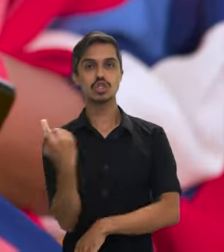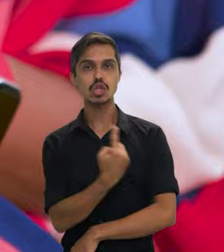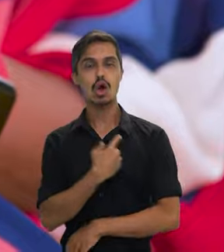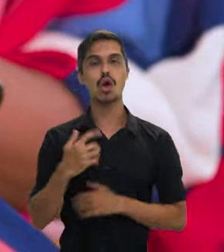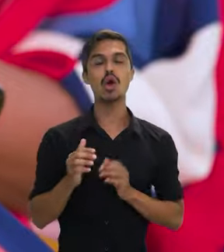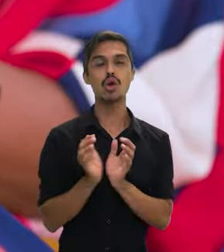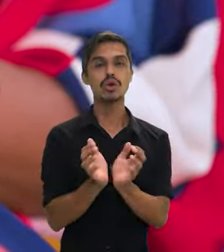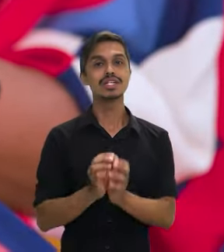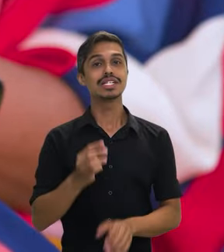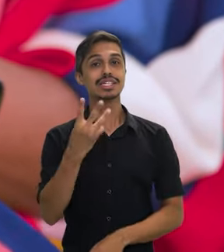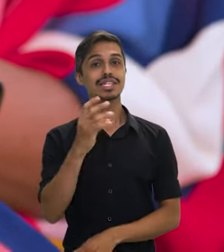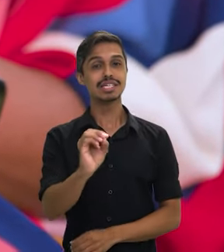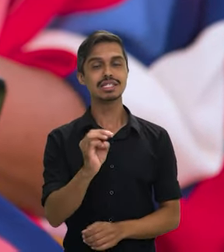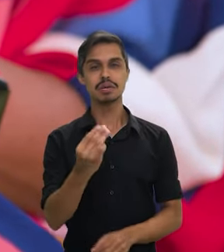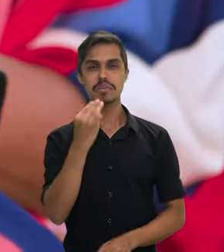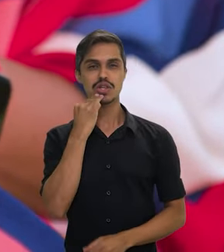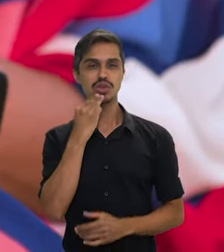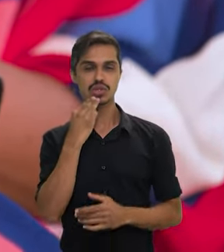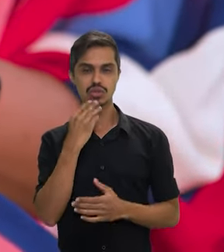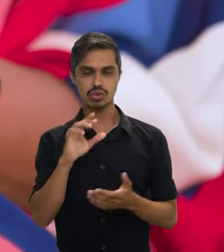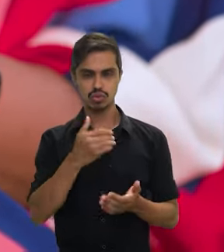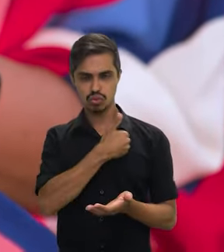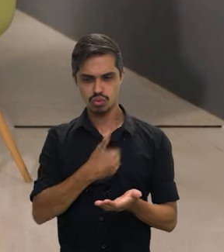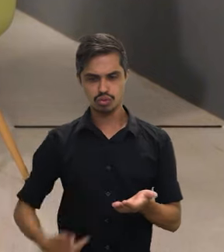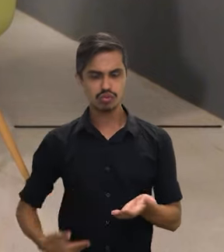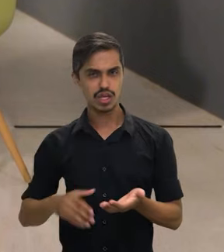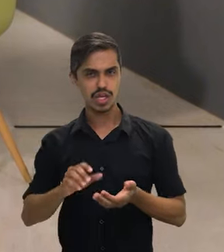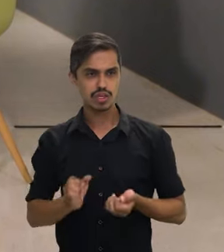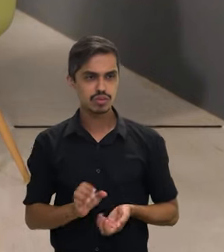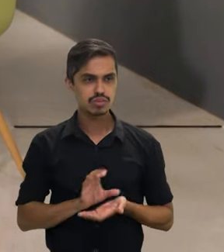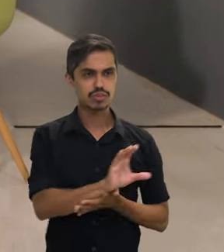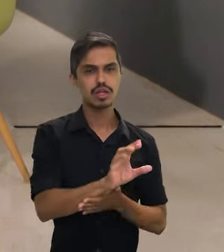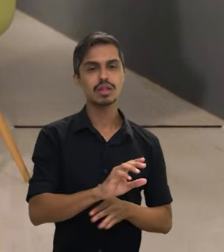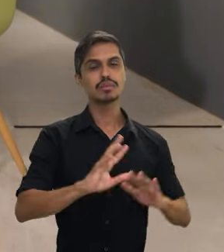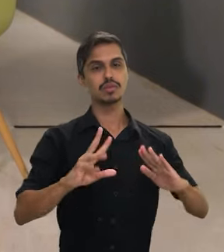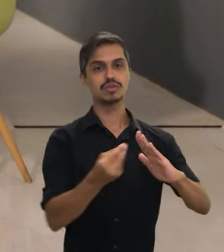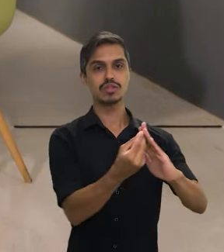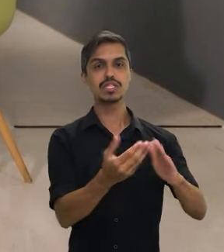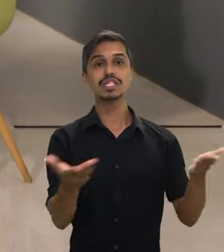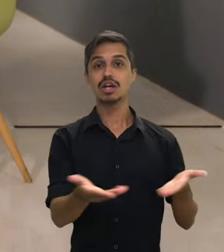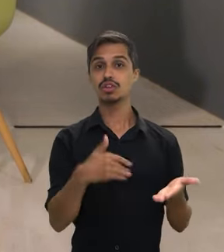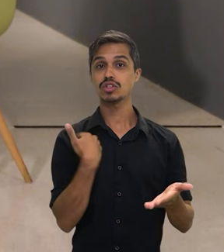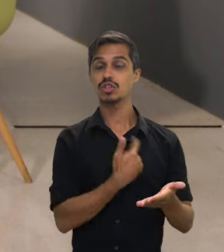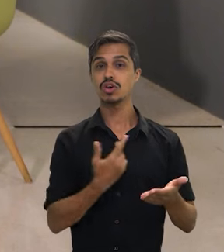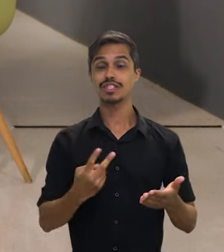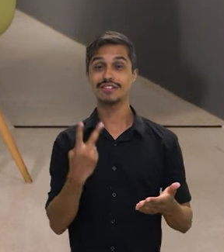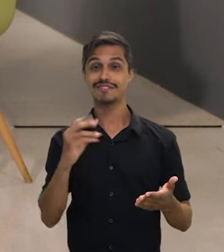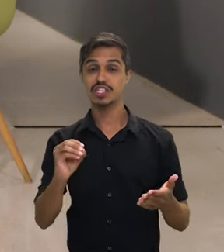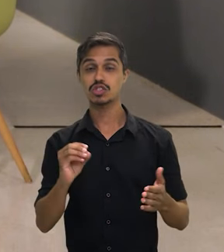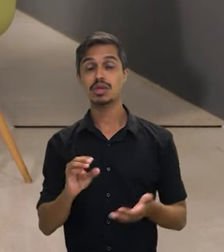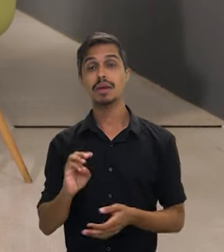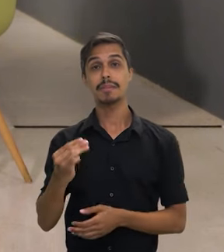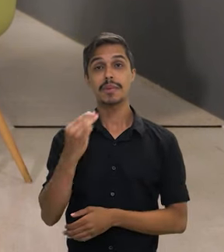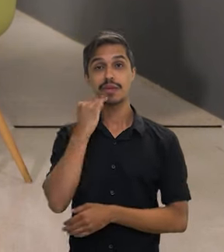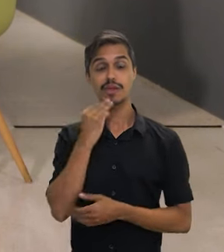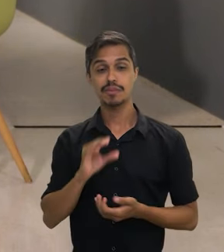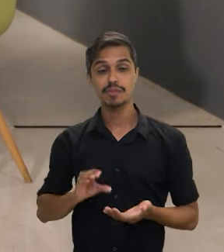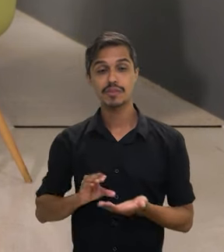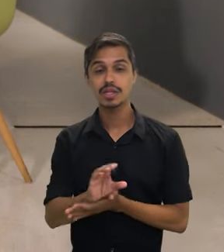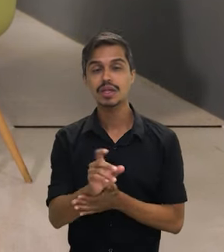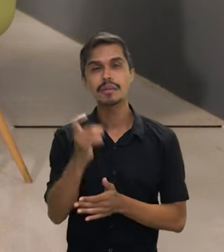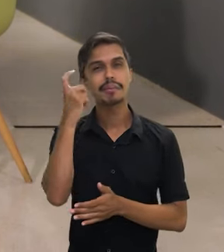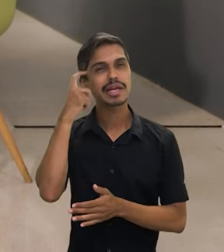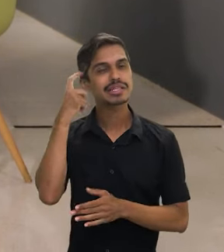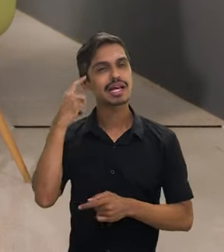milhões de uma ação do Estado, na corte intra-americana, para o quilombo e a gente agora já vai conseguir destinar 20 milhões para